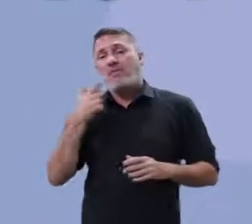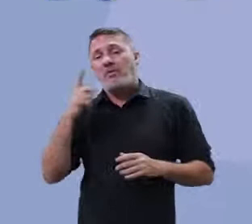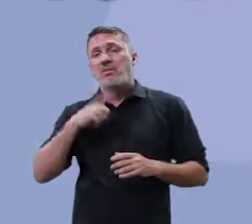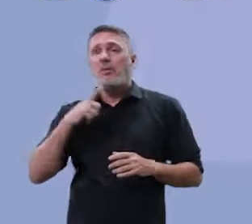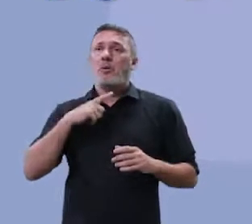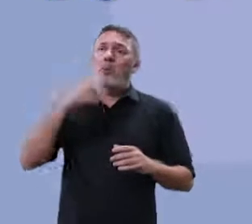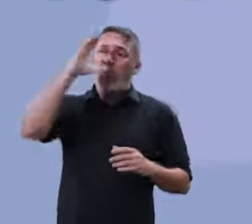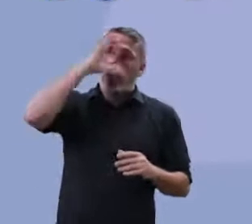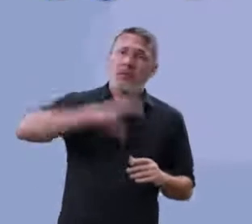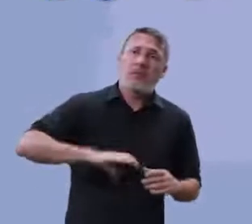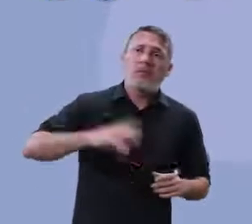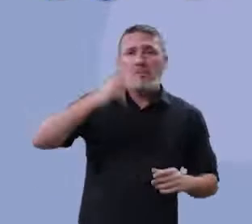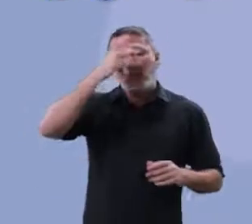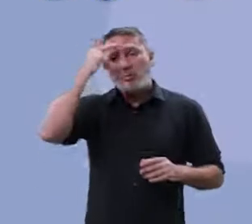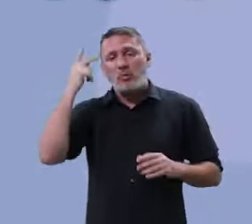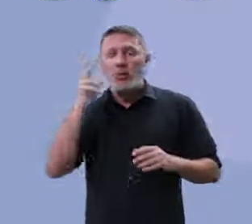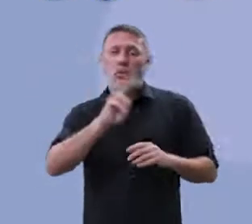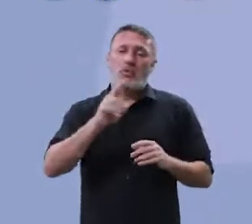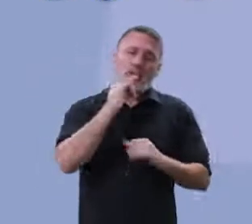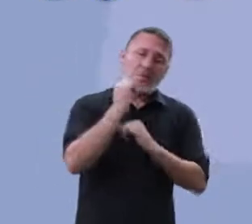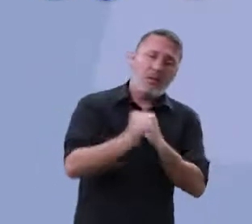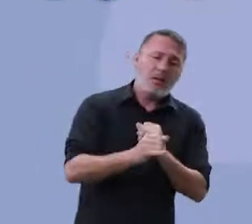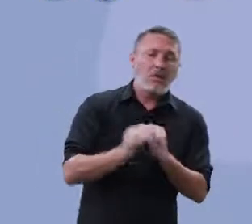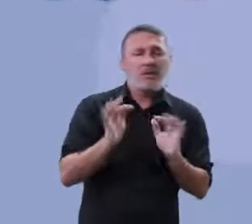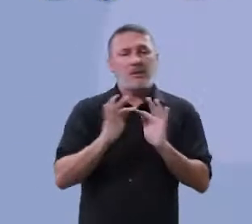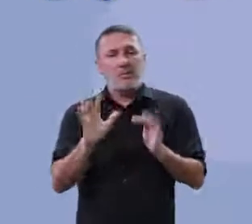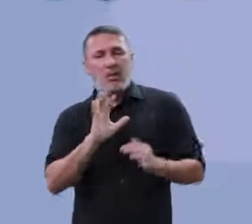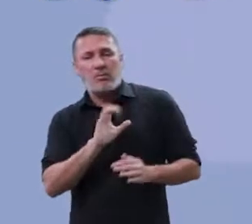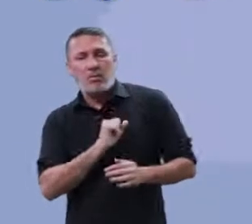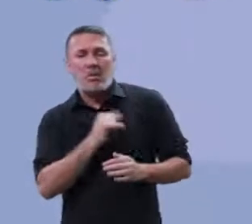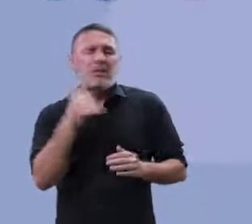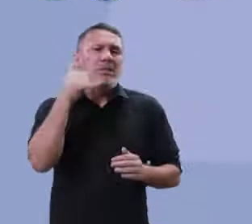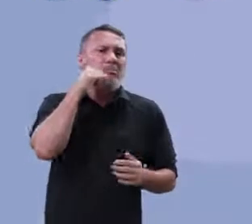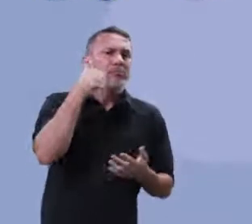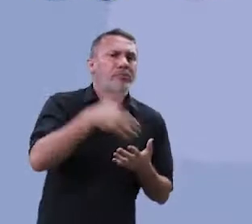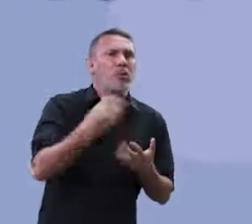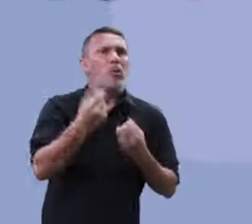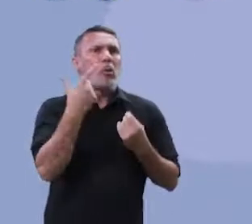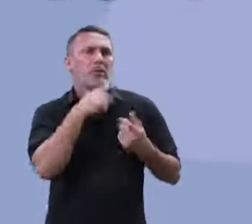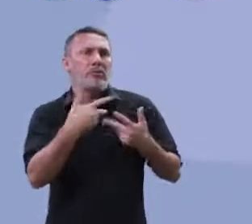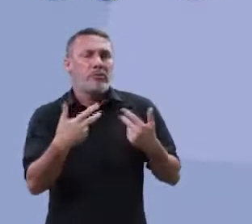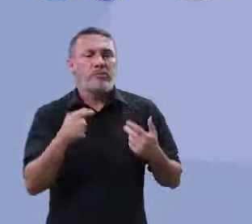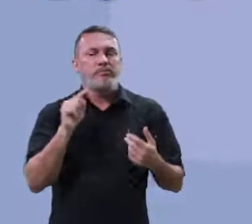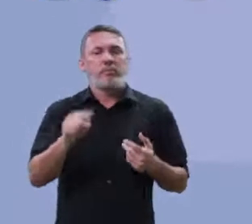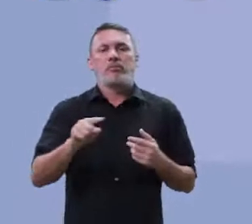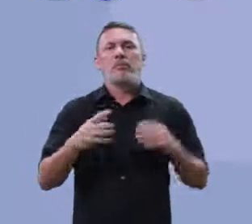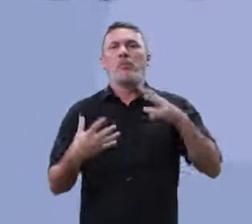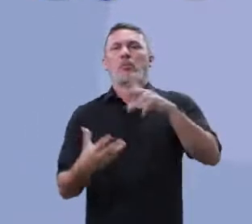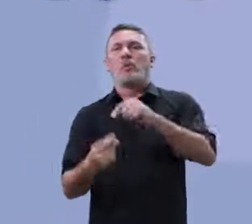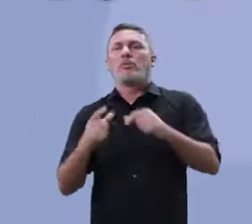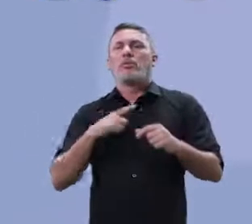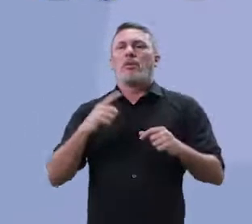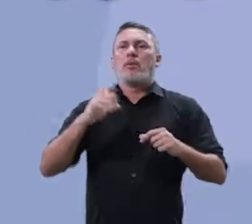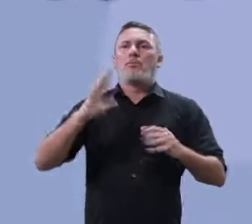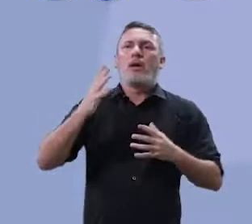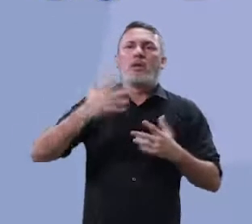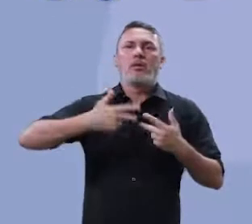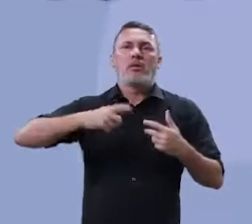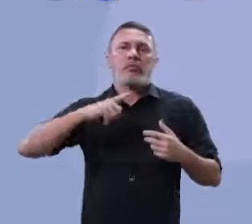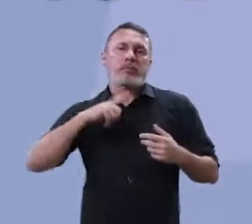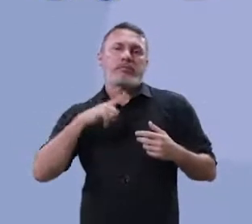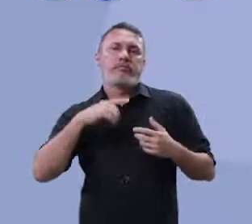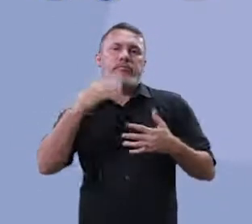que usam a internet é simplesmente de amor. E por usar um simples aparelho celular. Ponto. Ela tem o mundo em suas mãos.